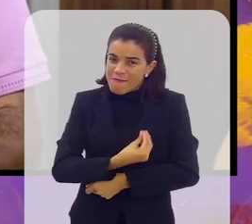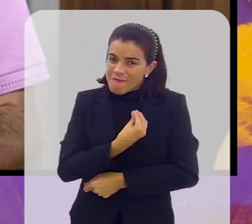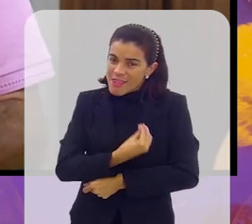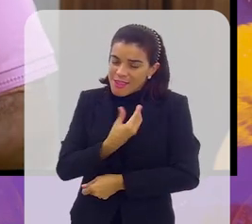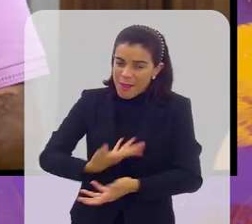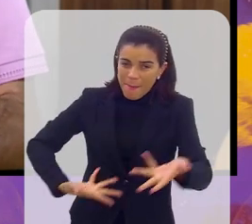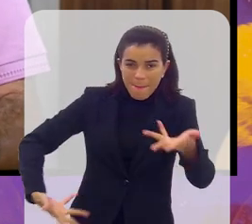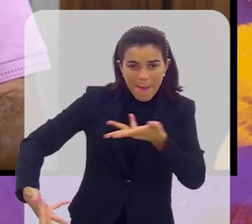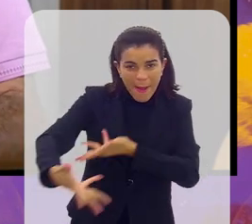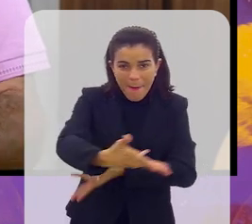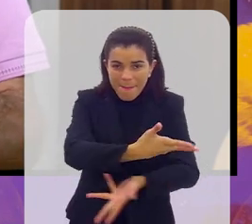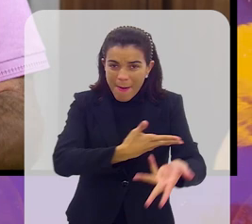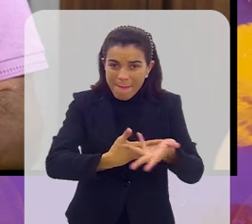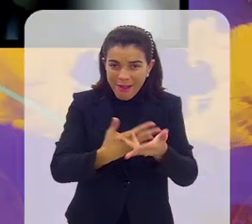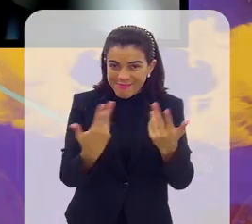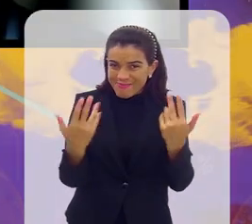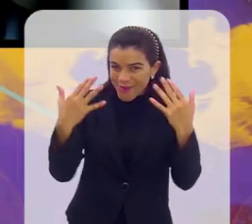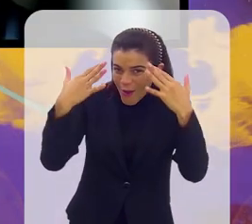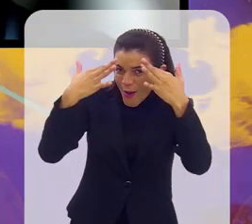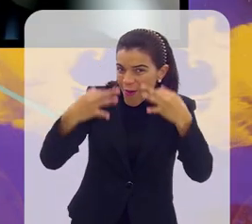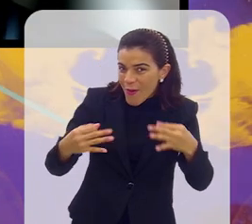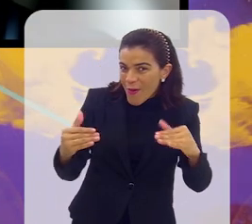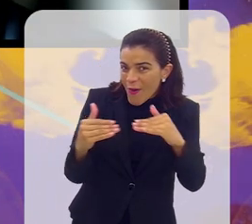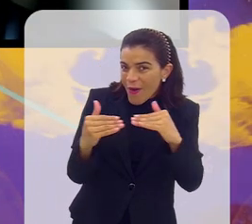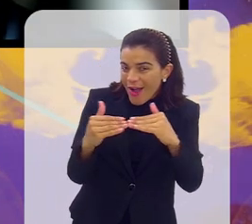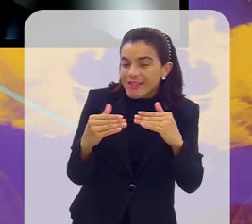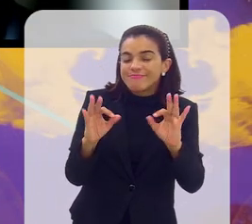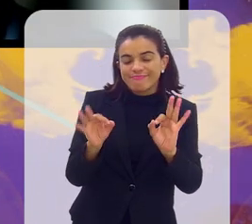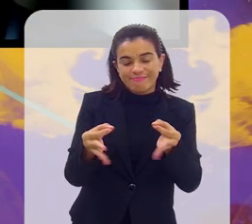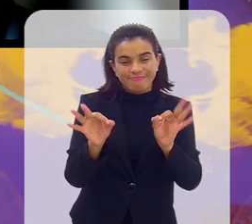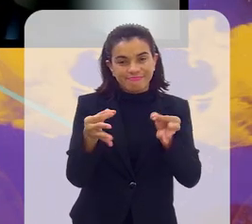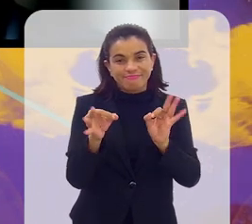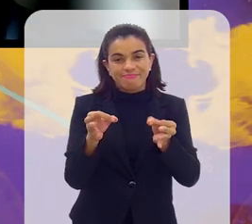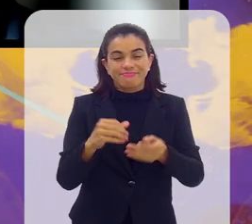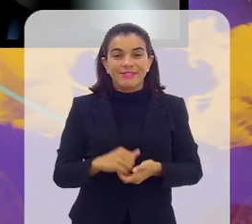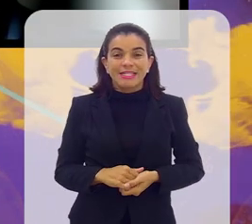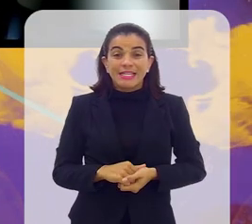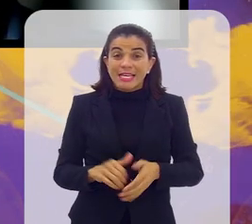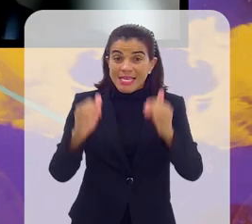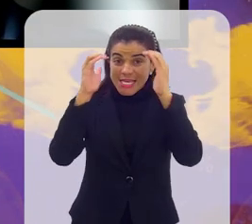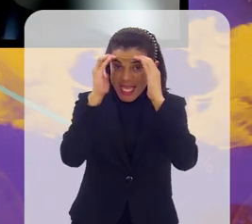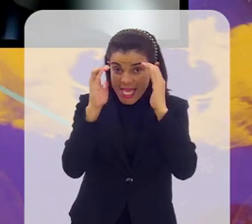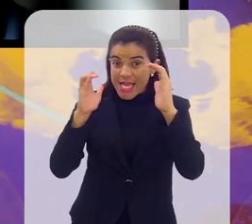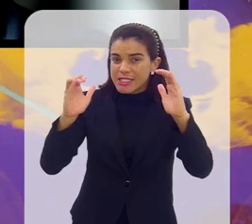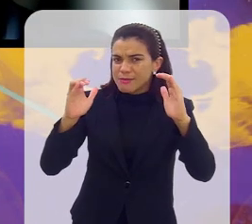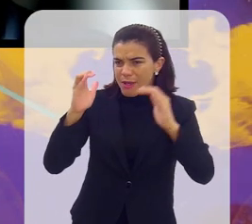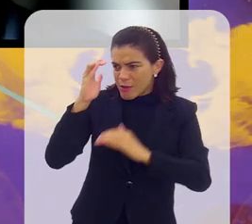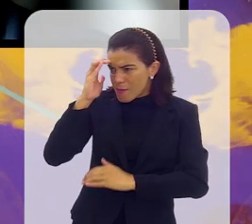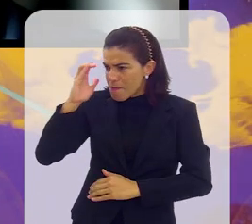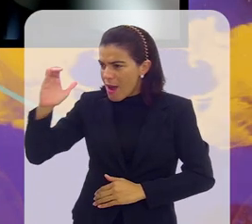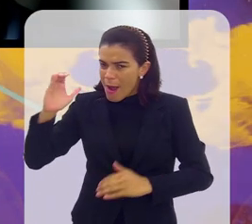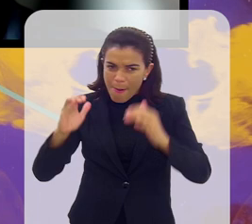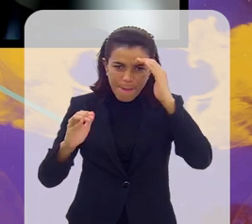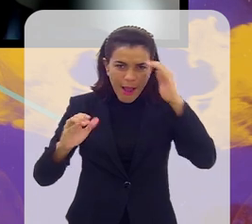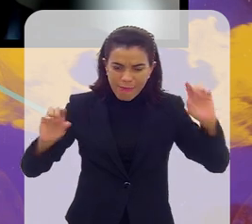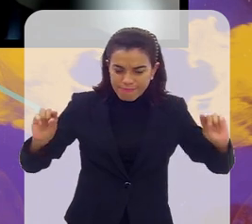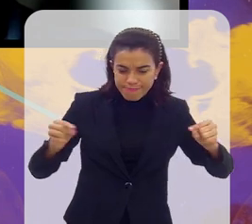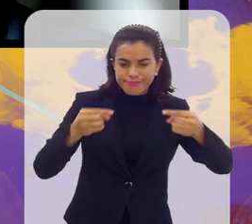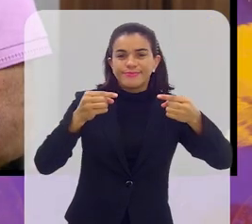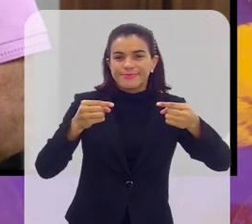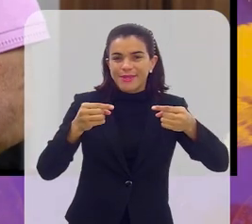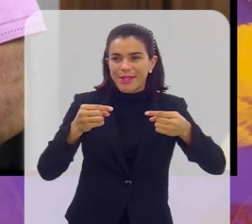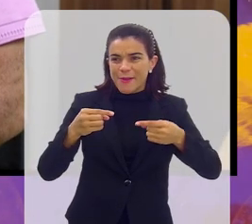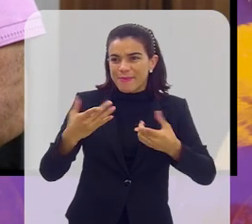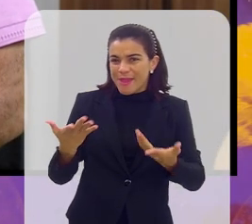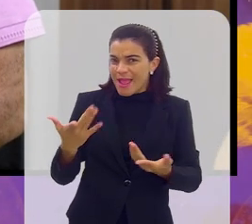viver de cada um de nós. Concorda com isso, Marcos Inês? Com certeza, com certeza. E respeito ao adversário também, Porque, afinal de